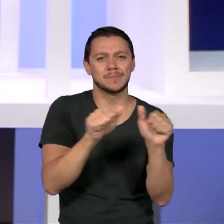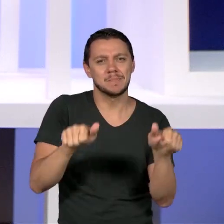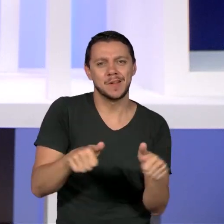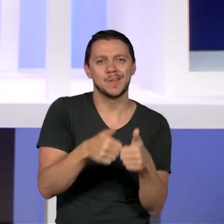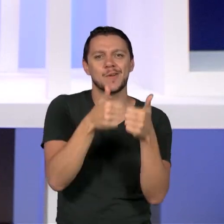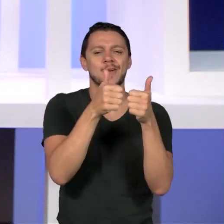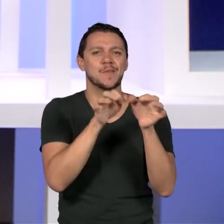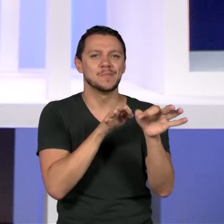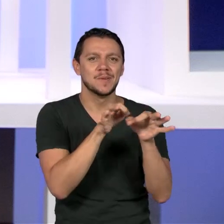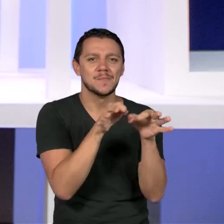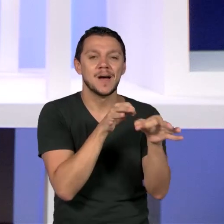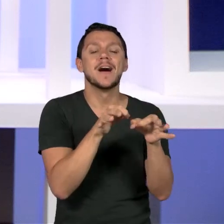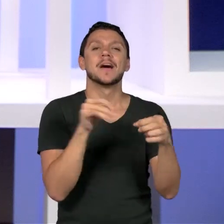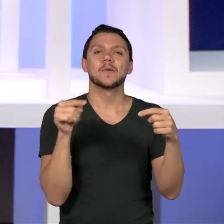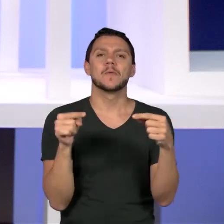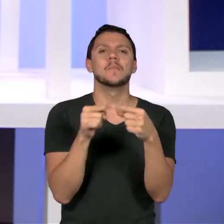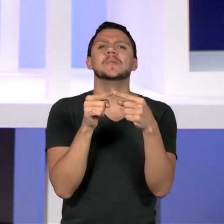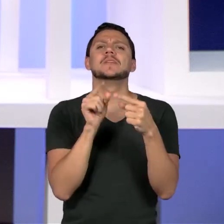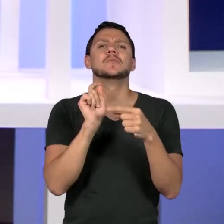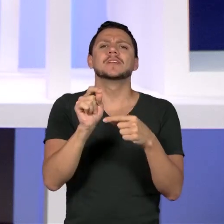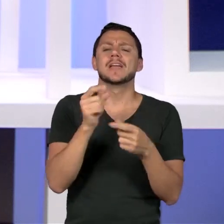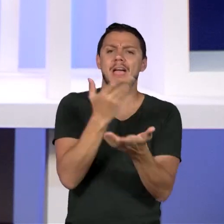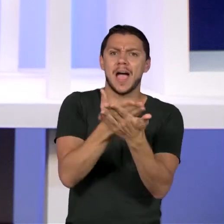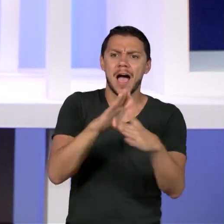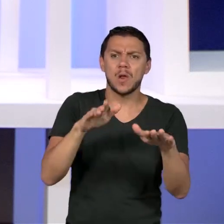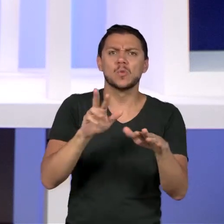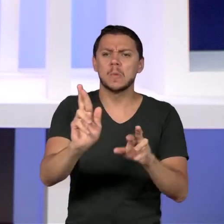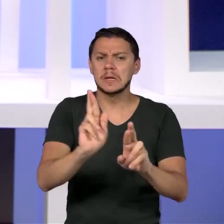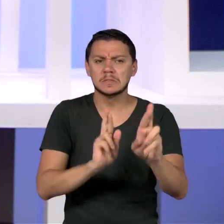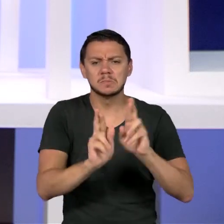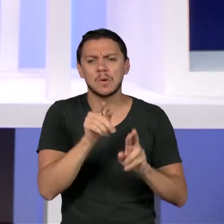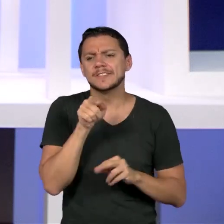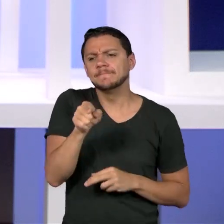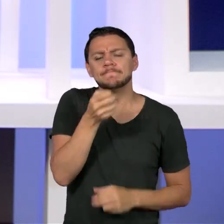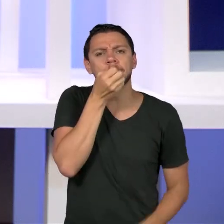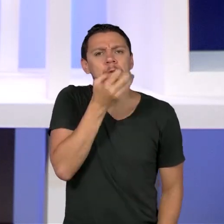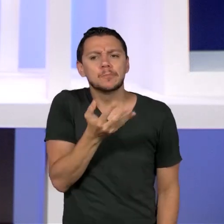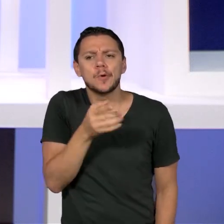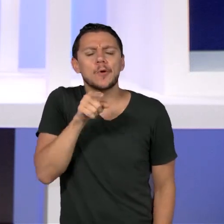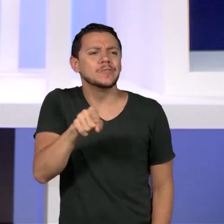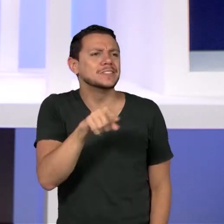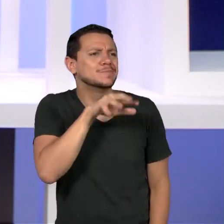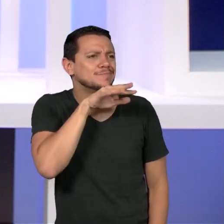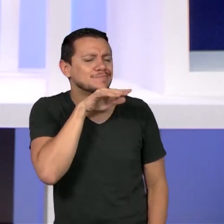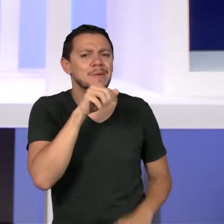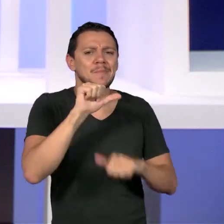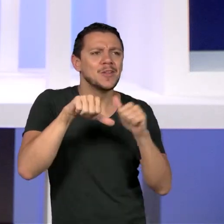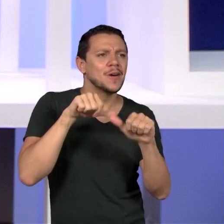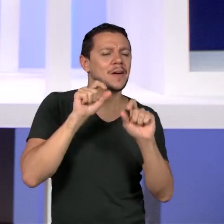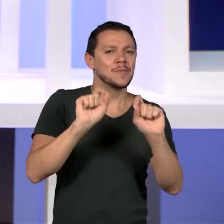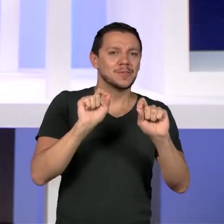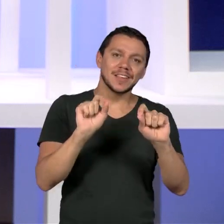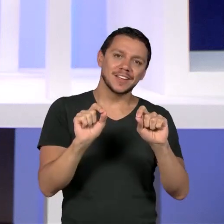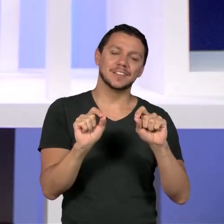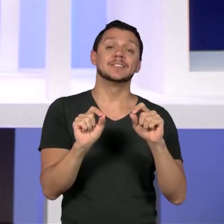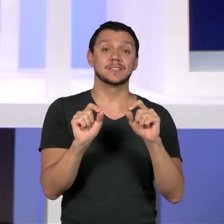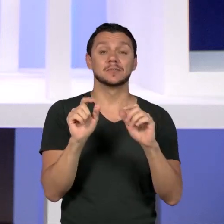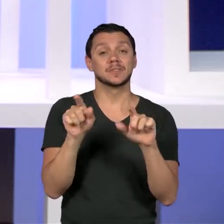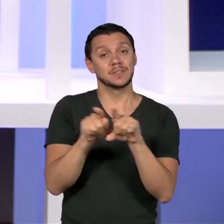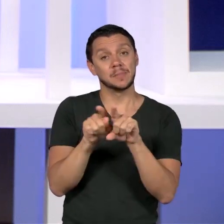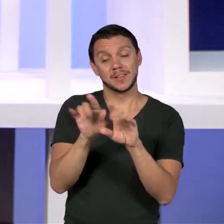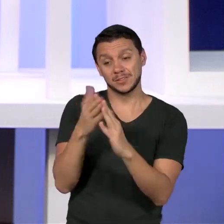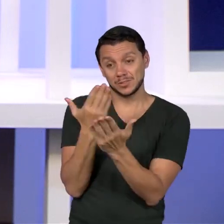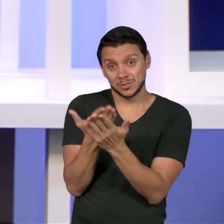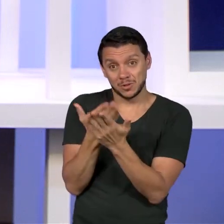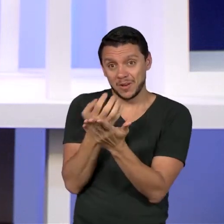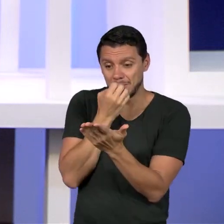os estudantes dão de retorno para as propostas que são feitas. Uma boa escola tem necessariamente